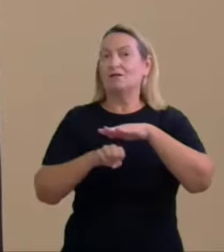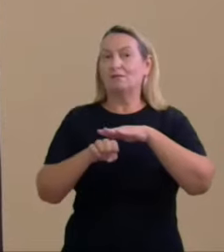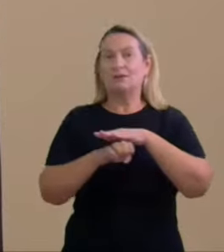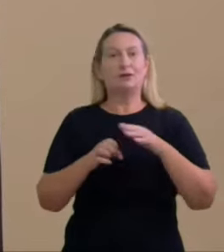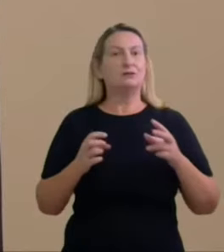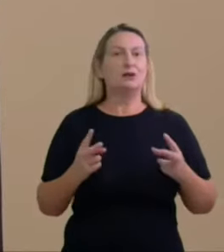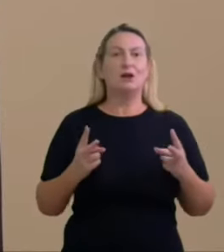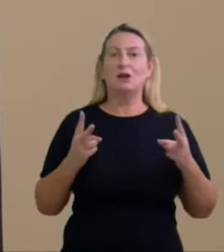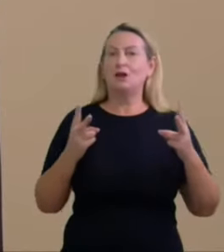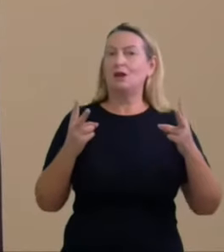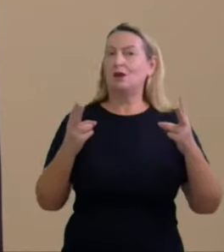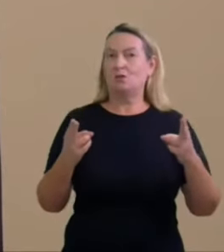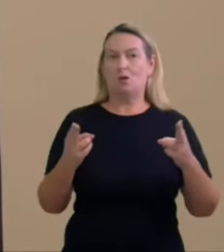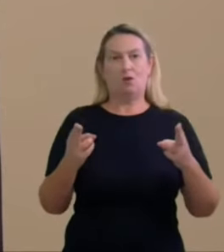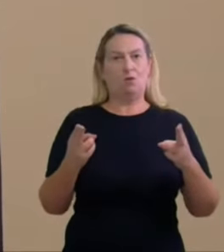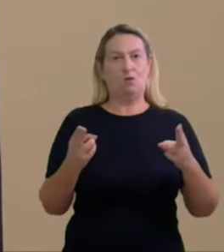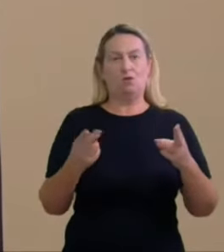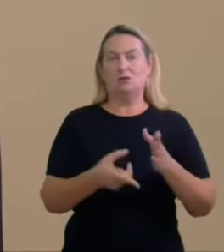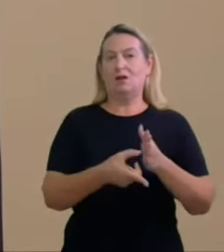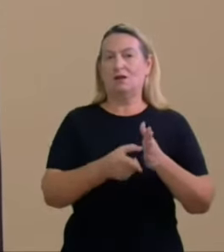igualzinha ao anterior